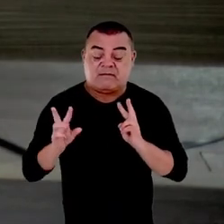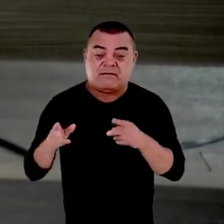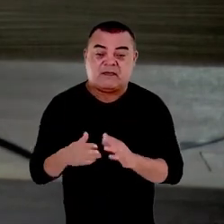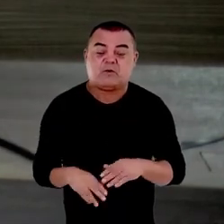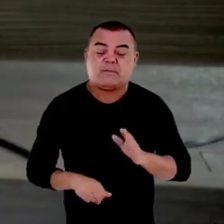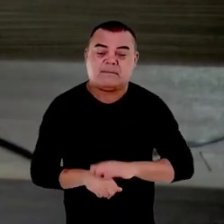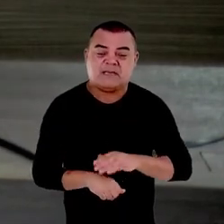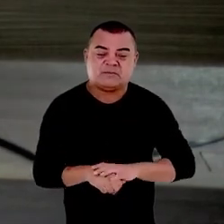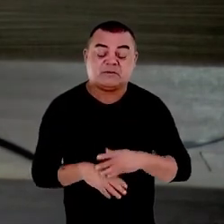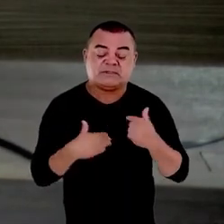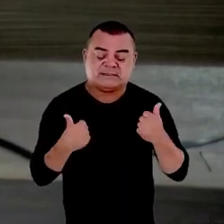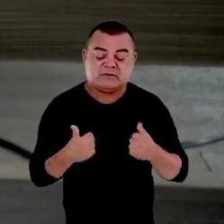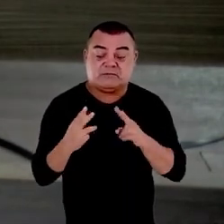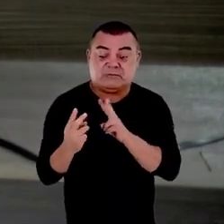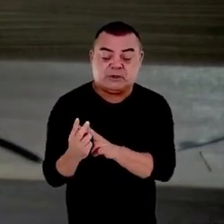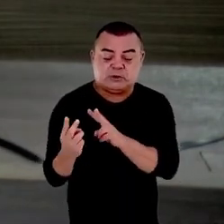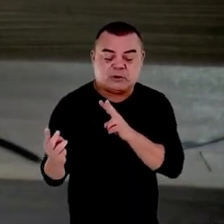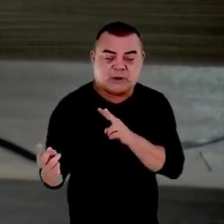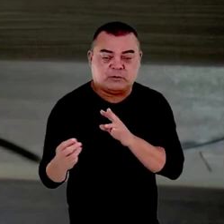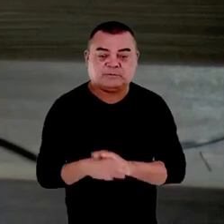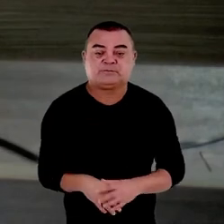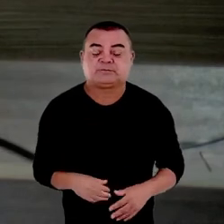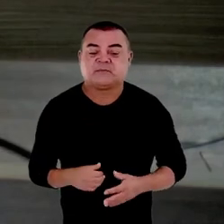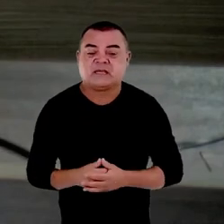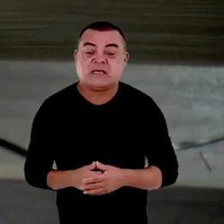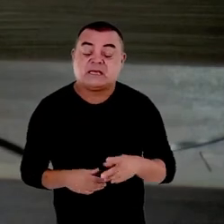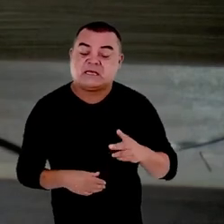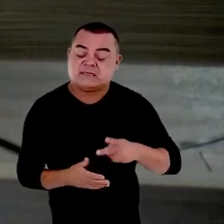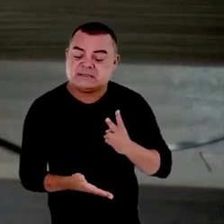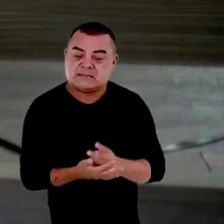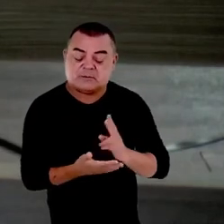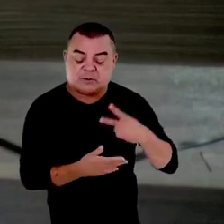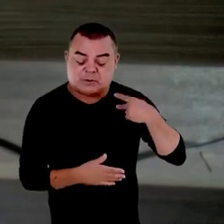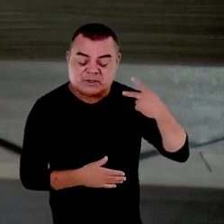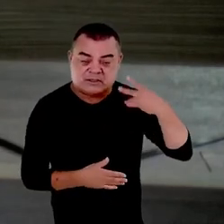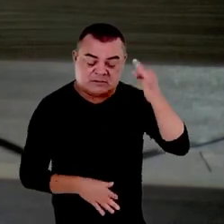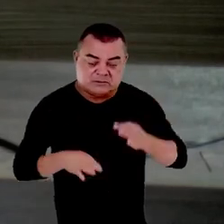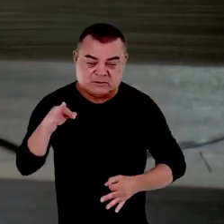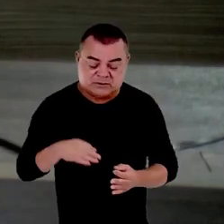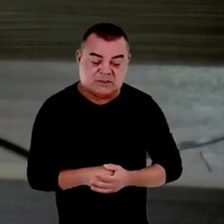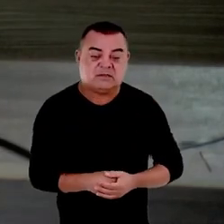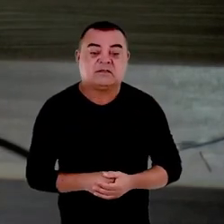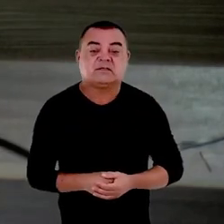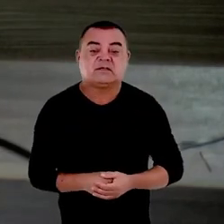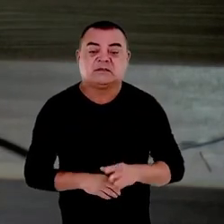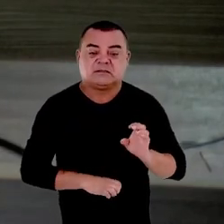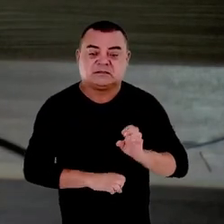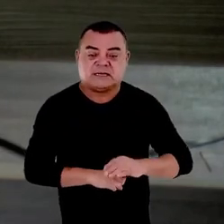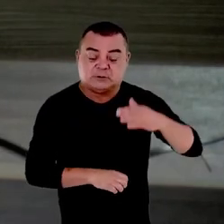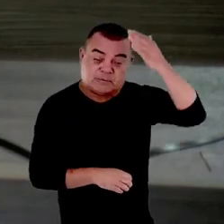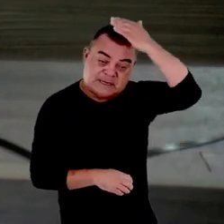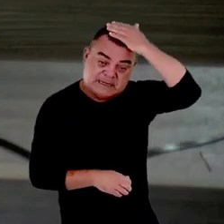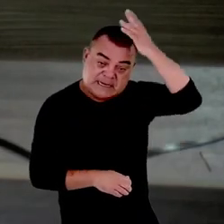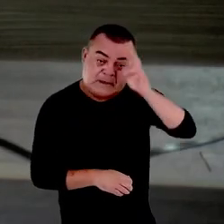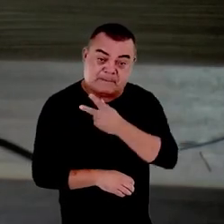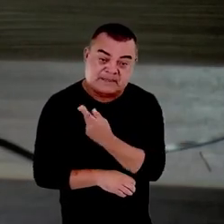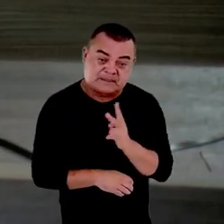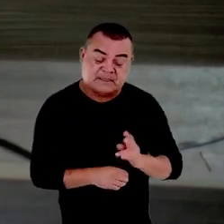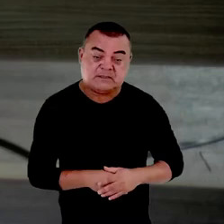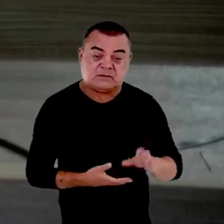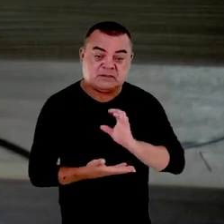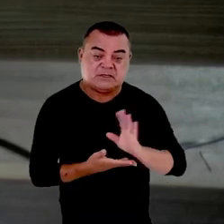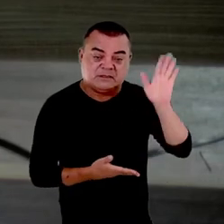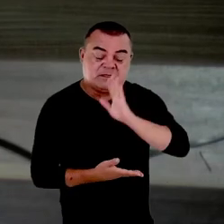virtual Dr. Olímpio sempre Procurador-Geral de Justiça do Estado do Paraná Presidente do Conselho Nacional de